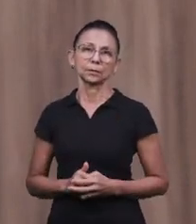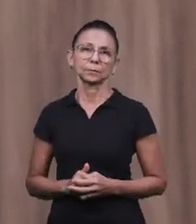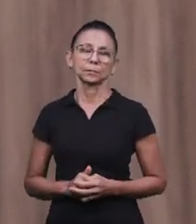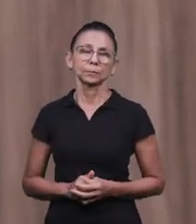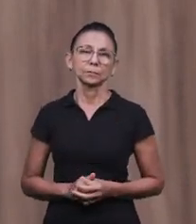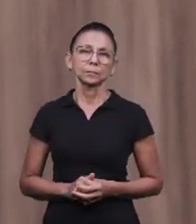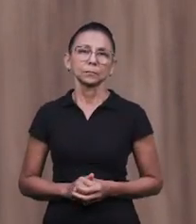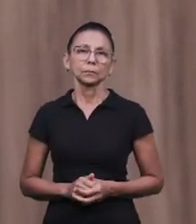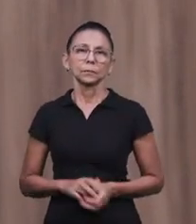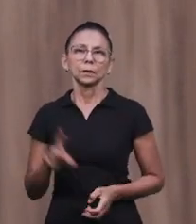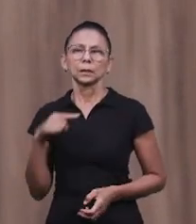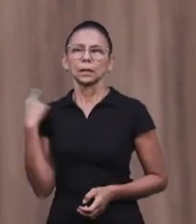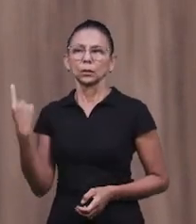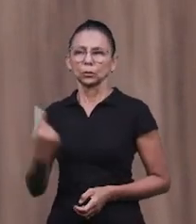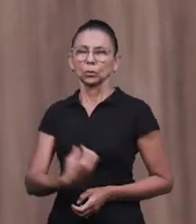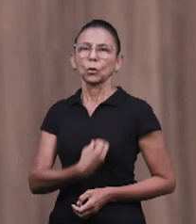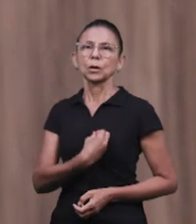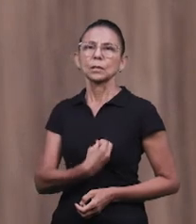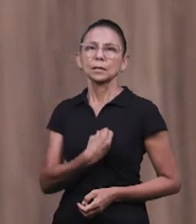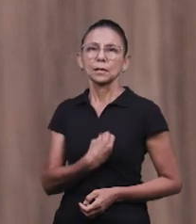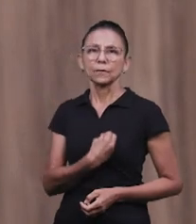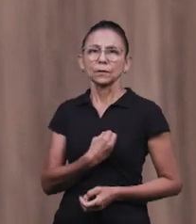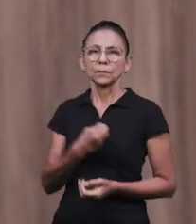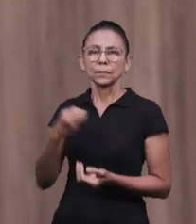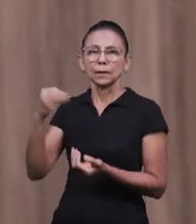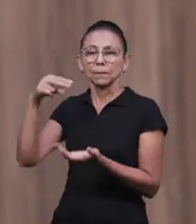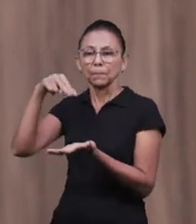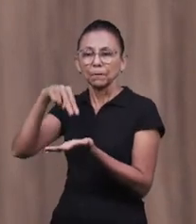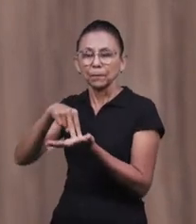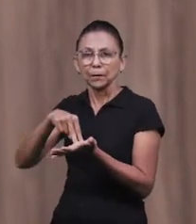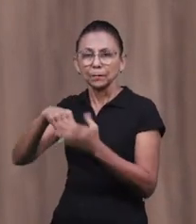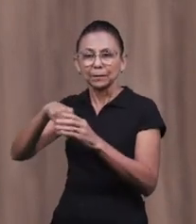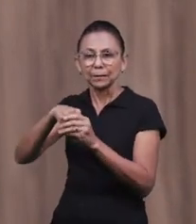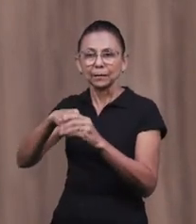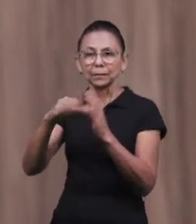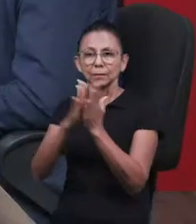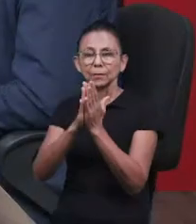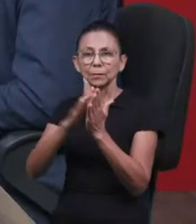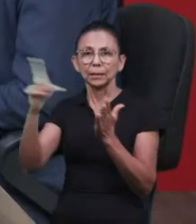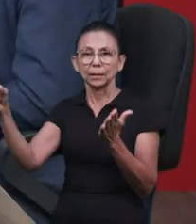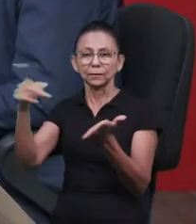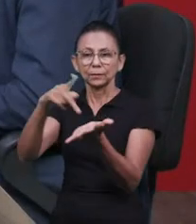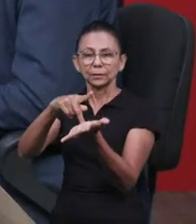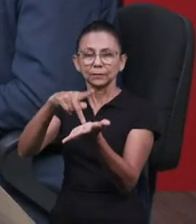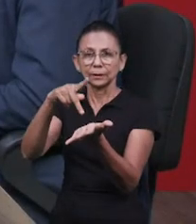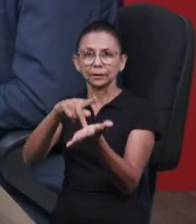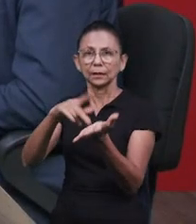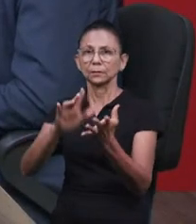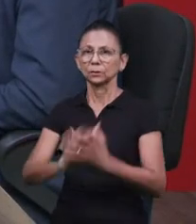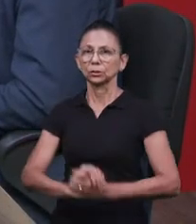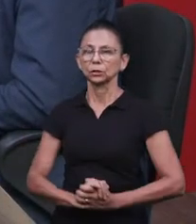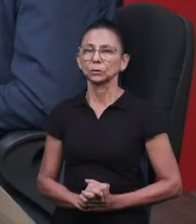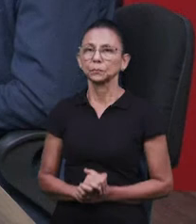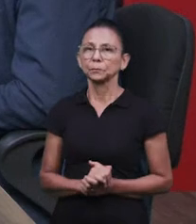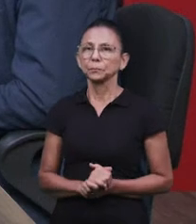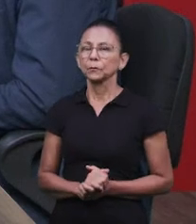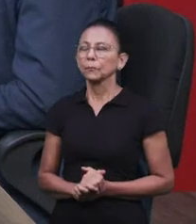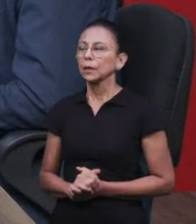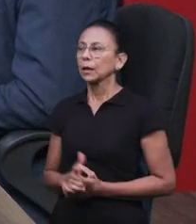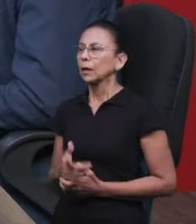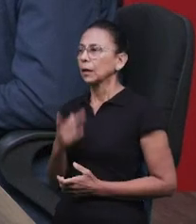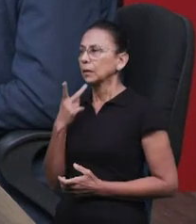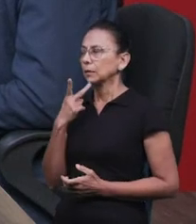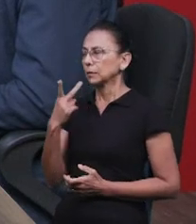a nossa vida, ela deve realmente estar ligada e estribada na palavra de Deus. Amém. Luiz, ela falou sobre a palavra de Deus,